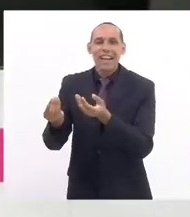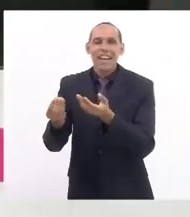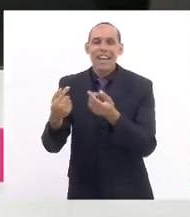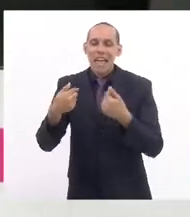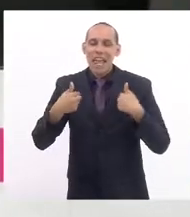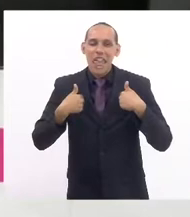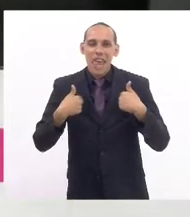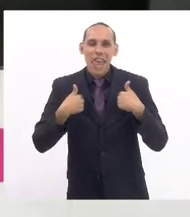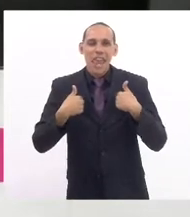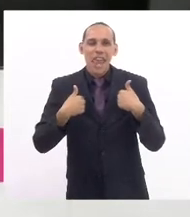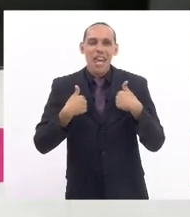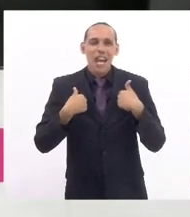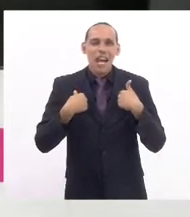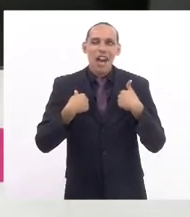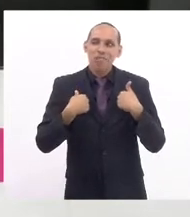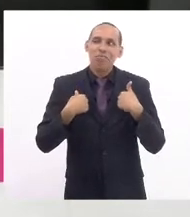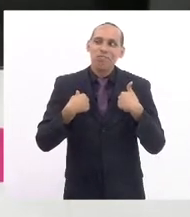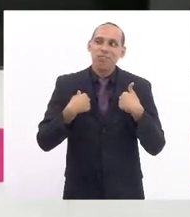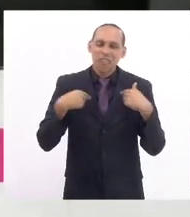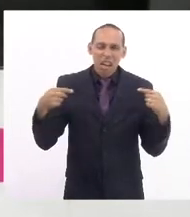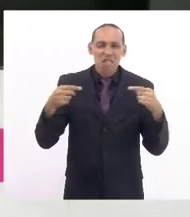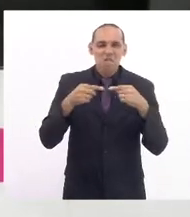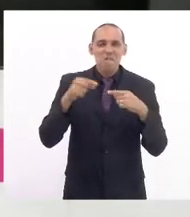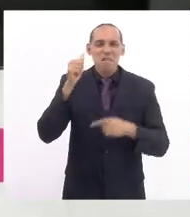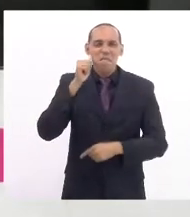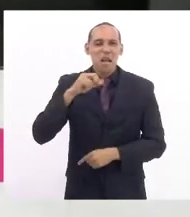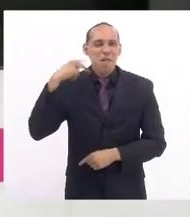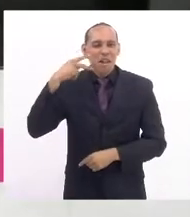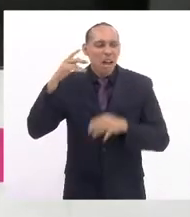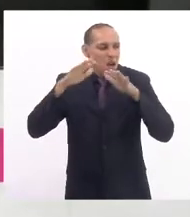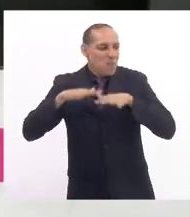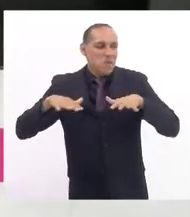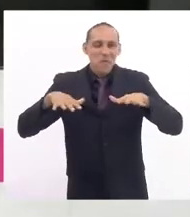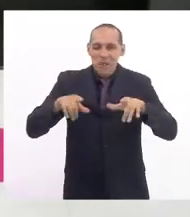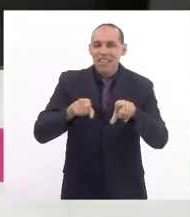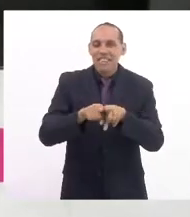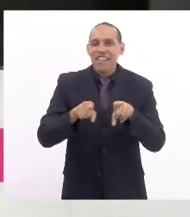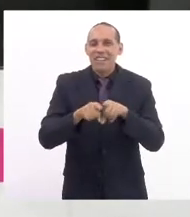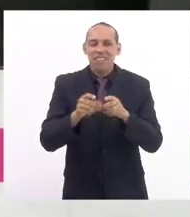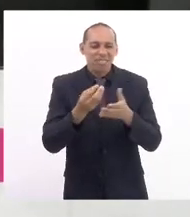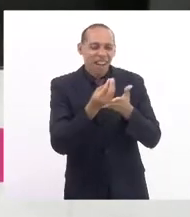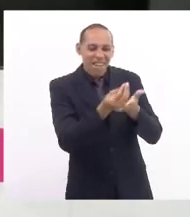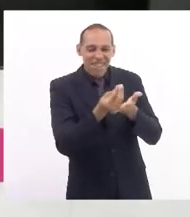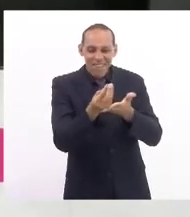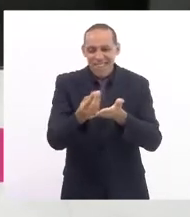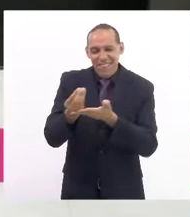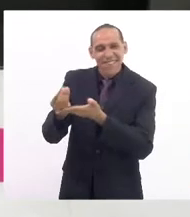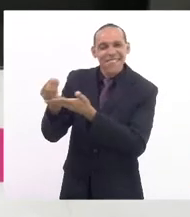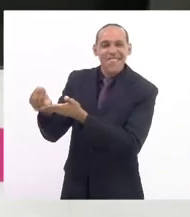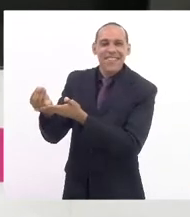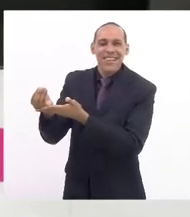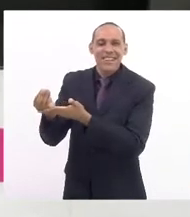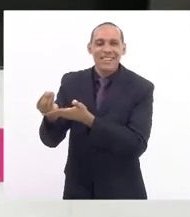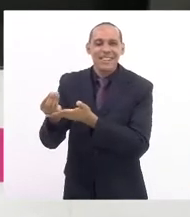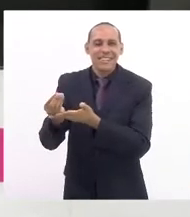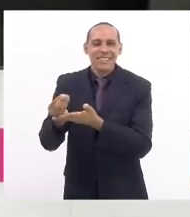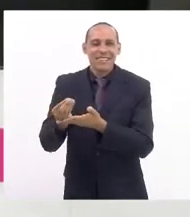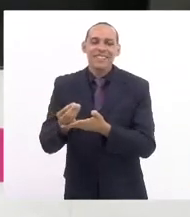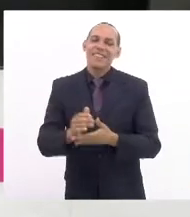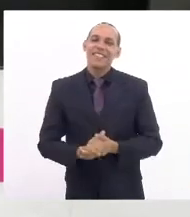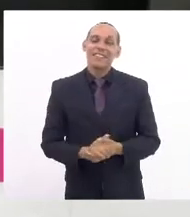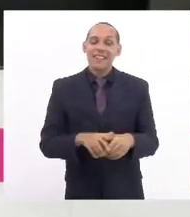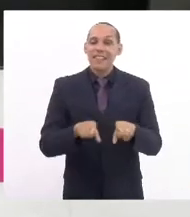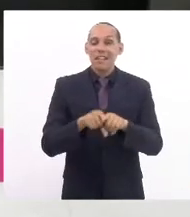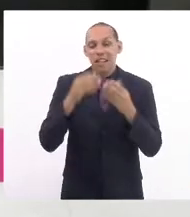parlamentares desse parlamento, que tem muito nos honrado. Agradecer aos nossos